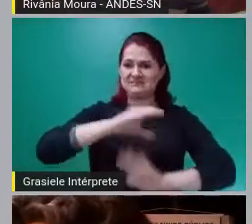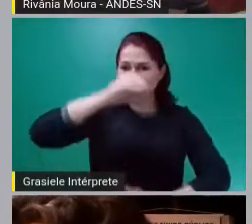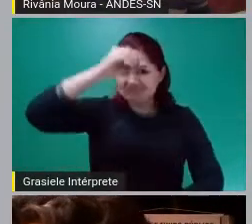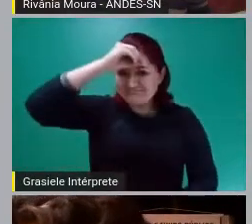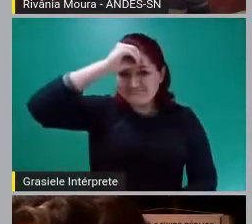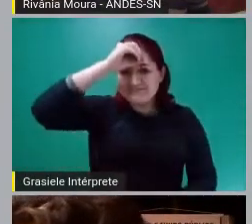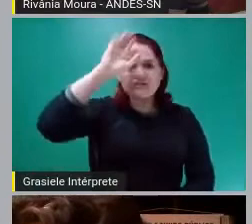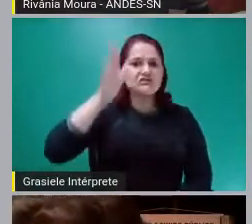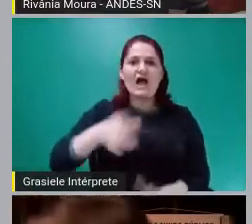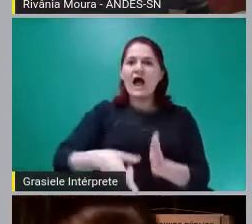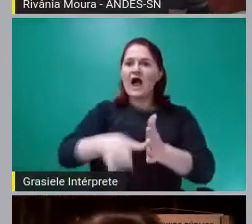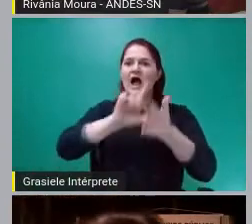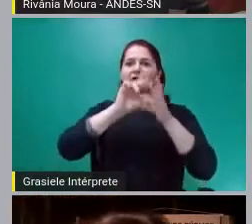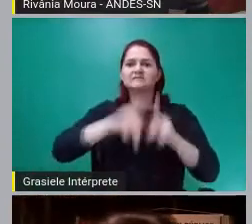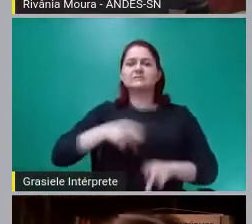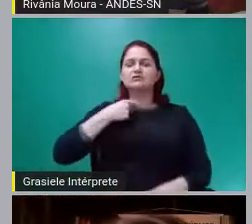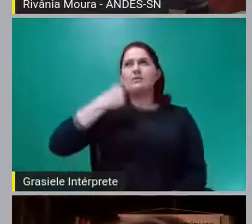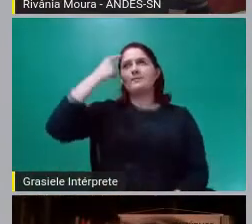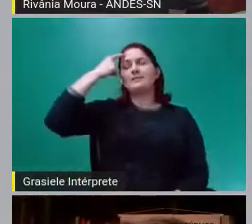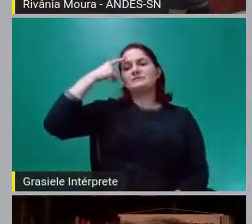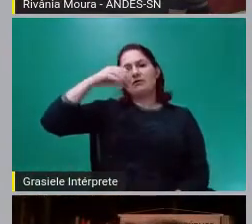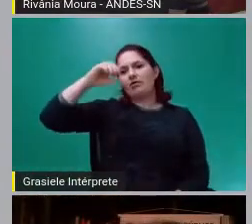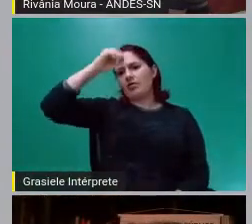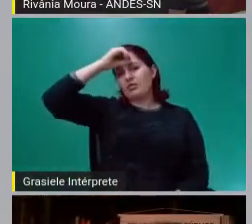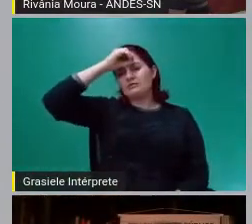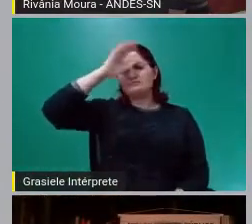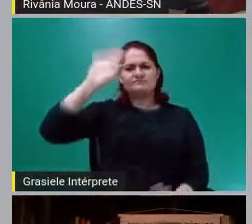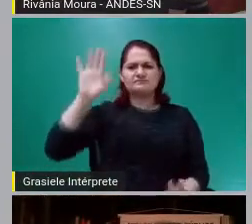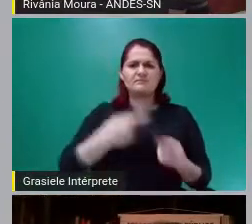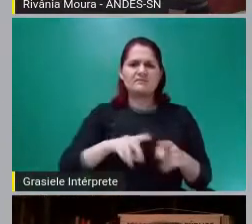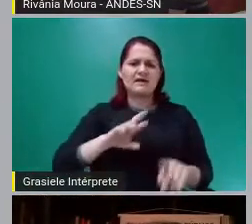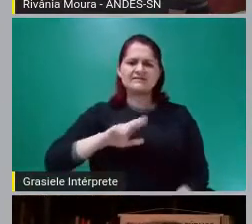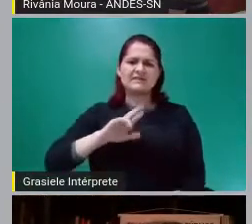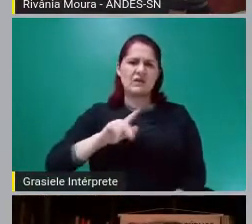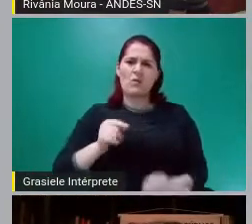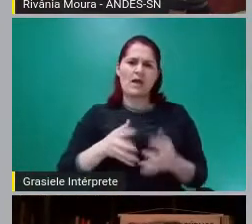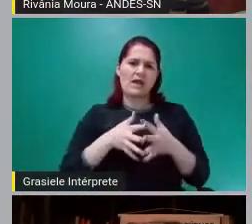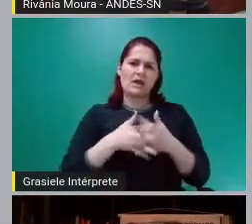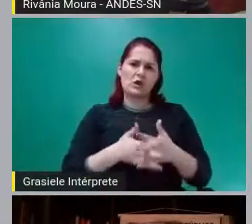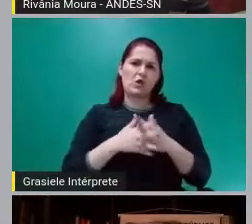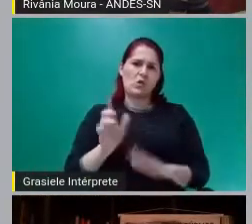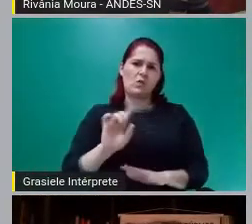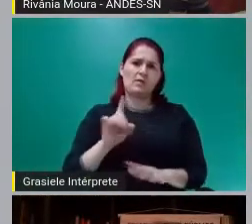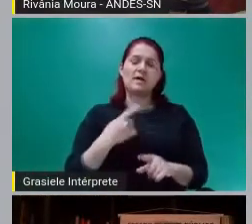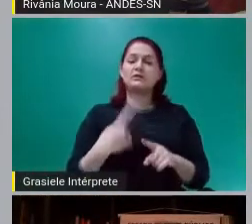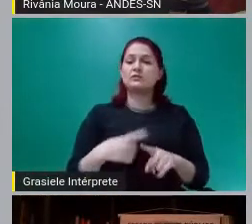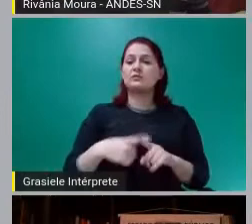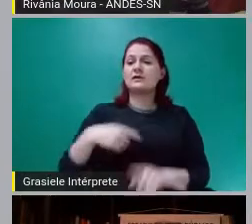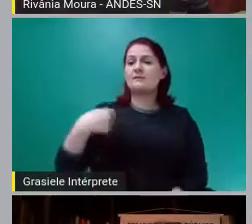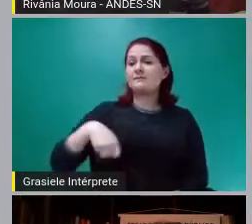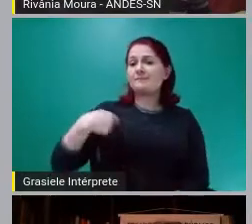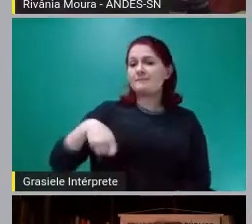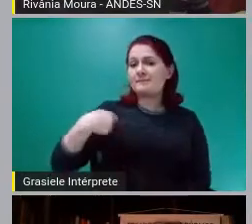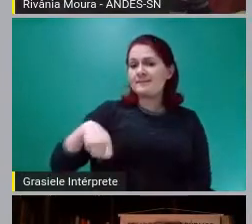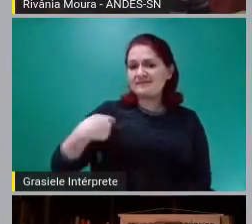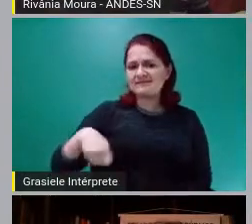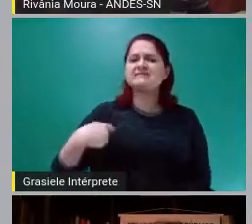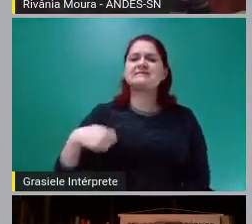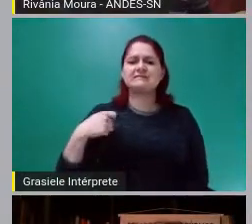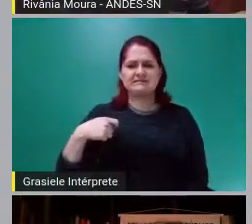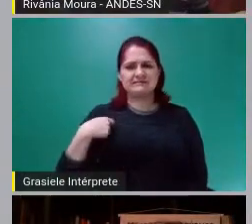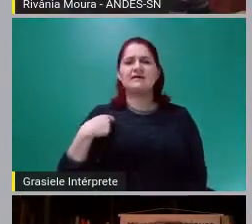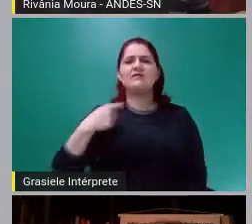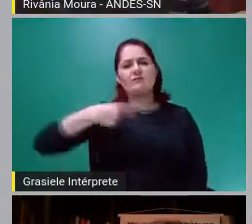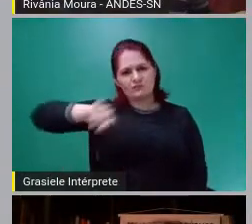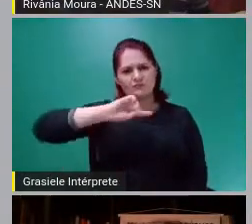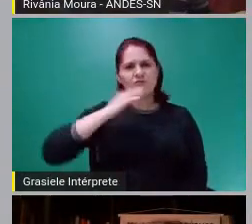Então, na verdade, não é tão complexo o que é preciso ser entendido. Então, quero, no